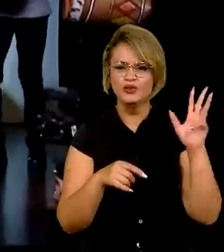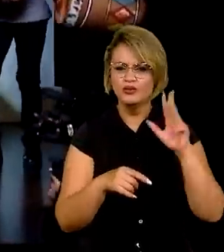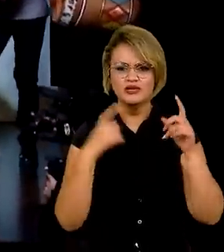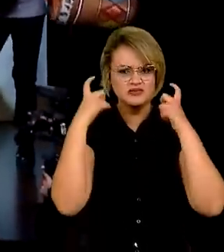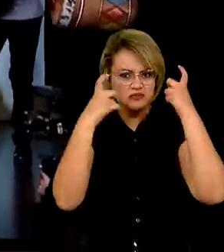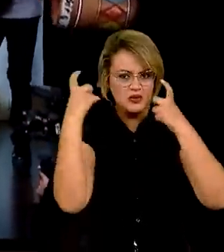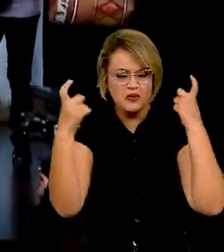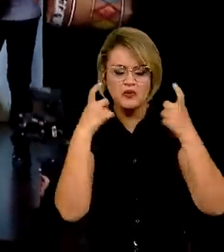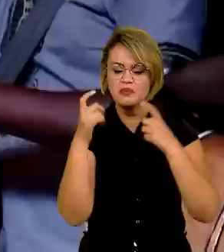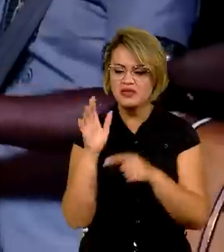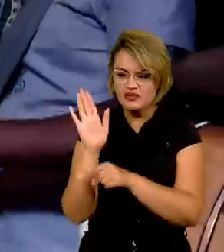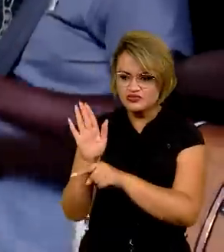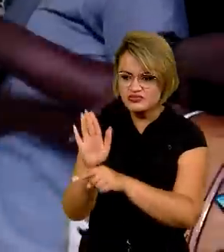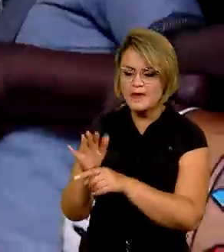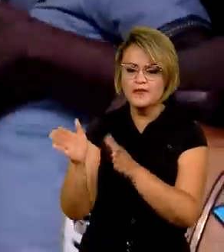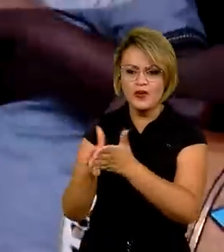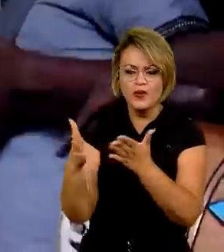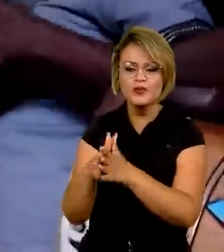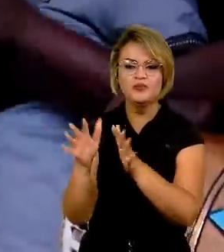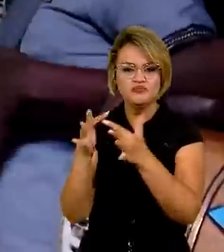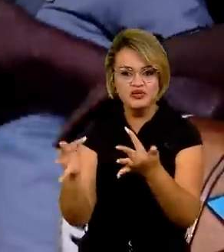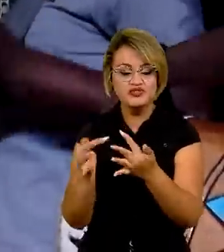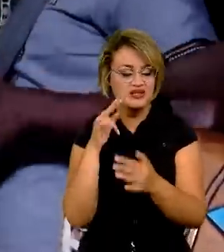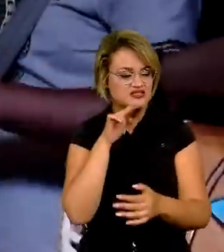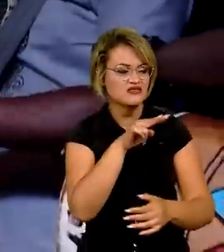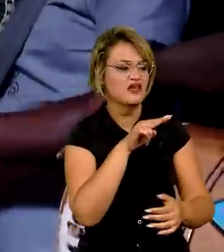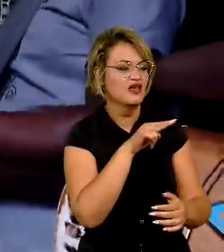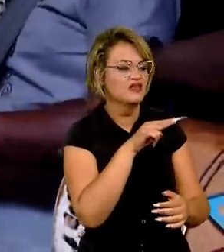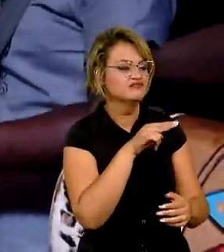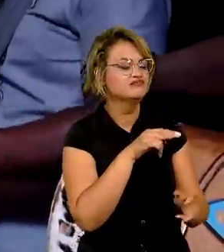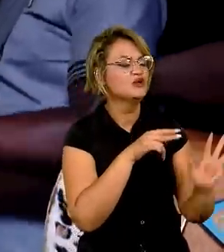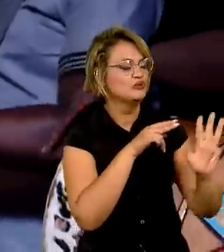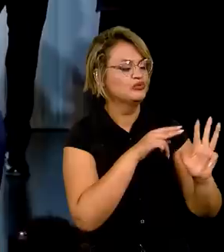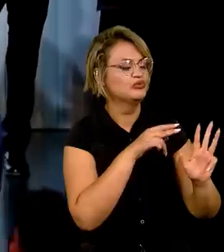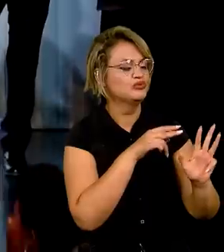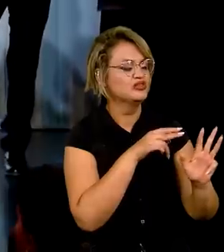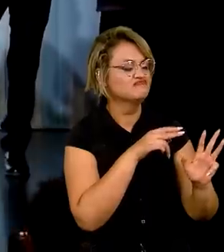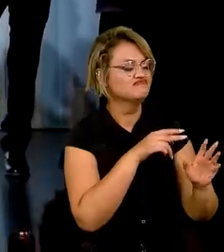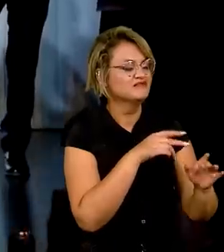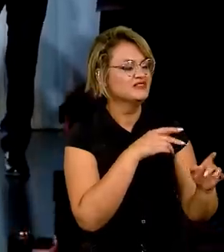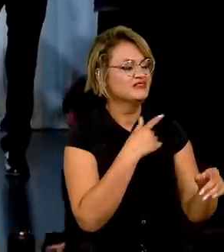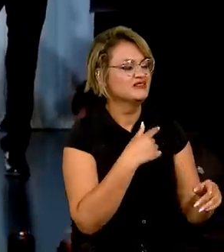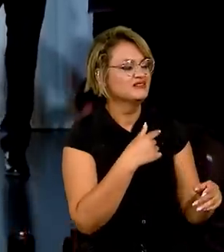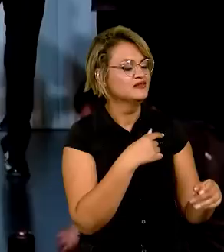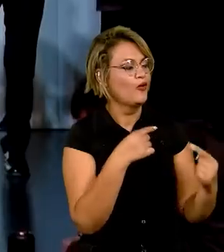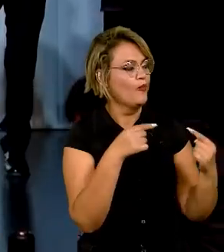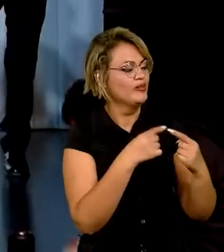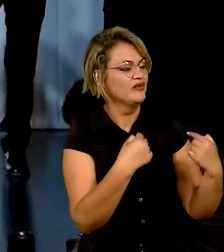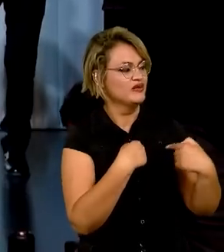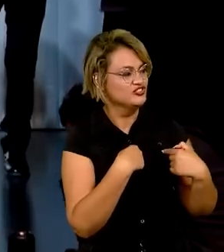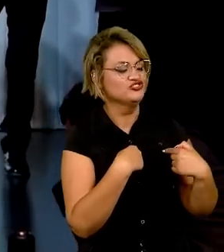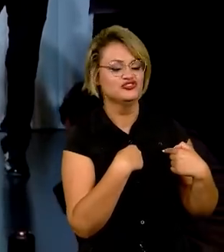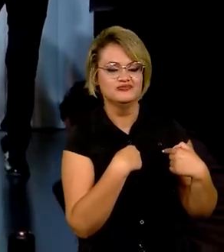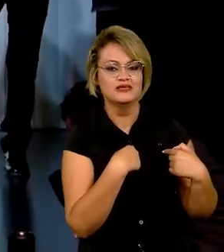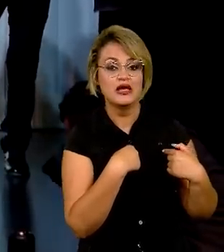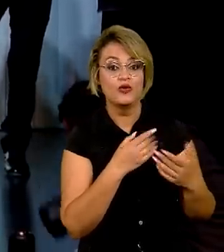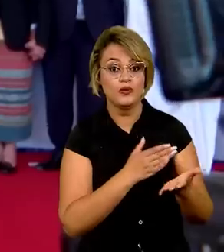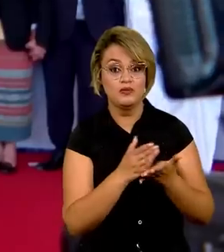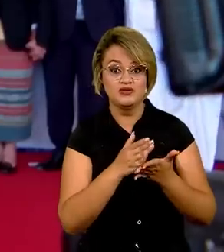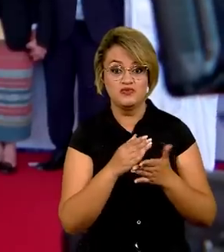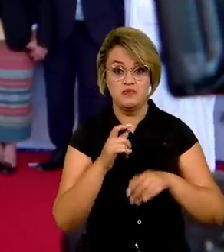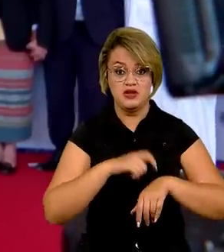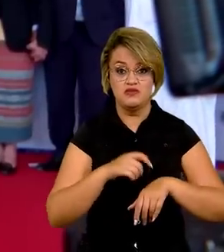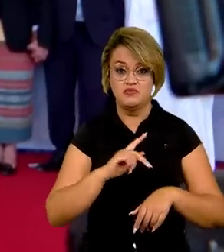e a favor dos mais humildes faz de Lula um representante dos que na África não tem voz. Desde o primeiro mandato dele, em 2003,